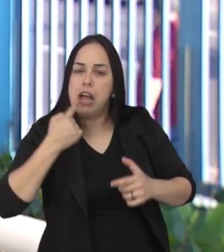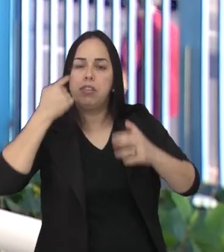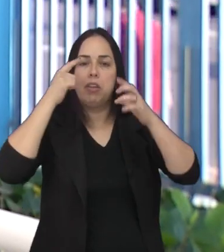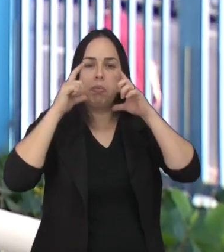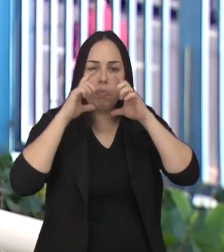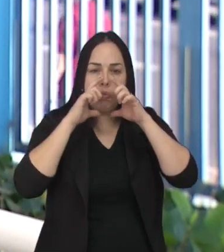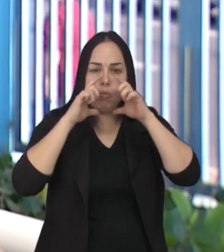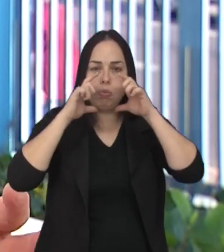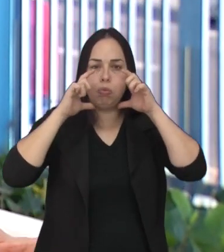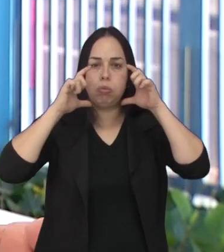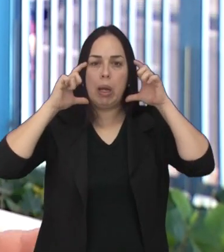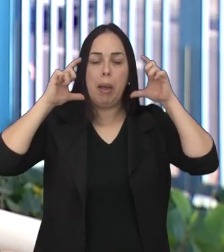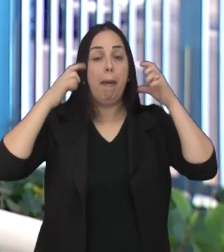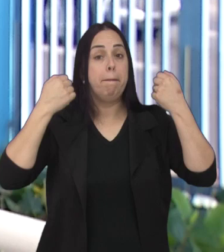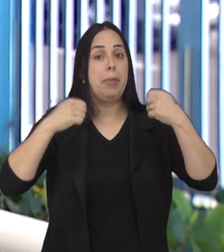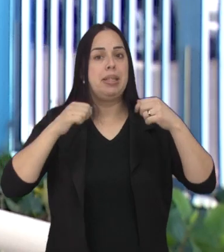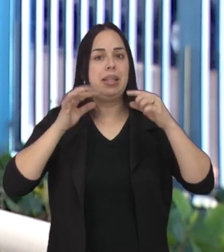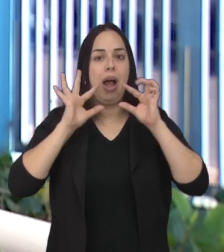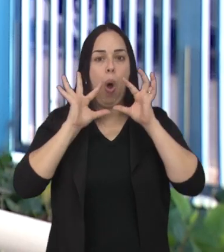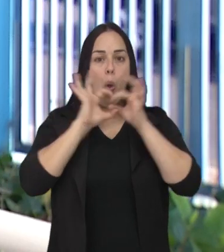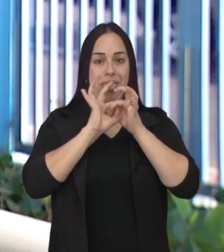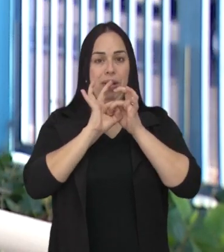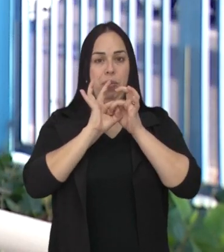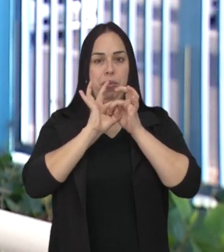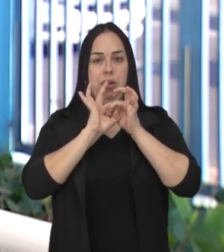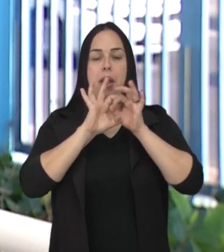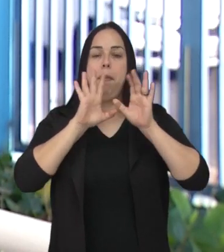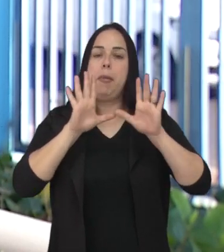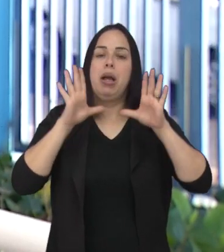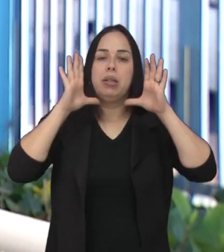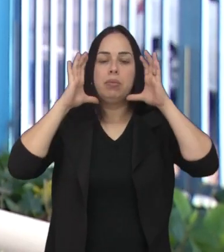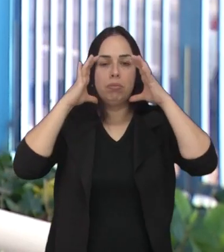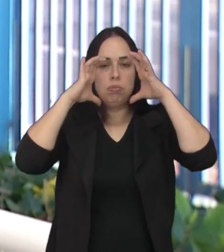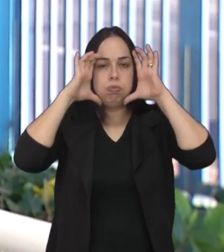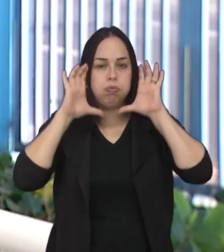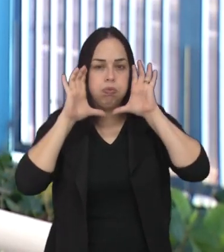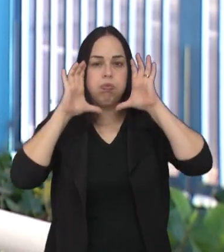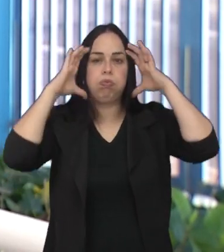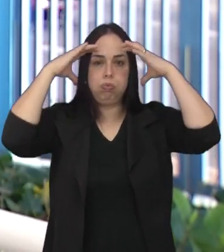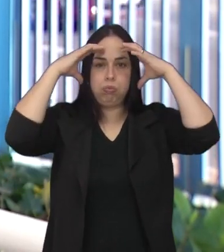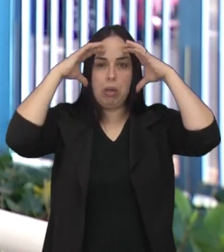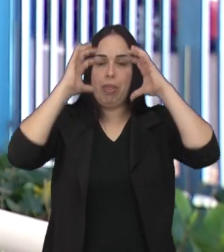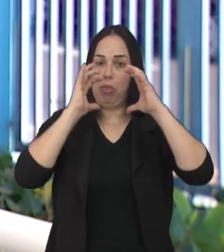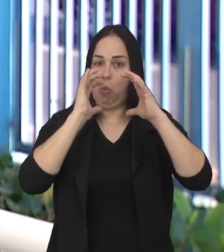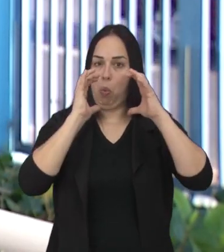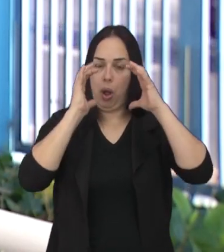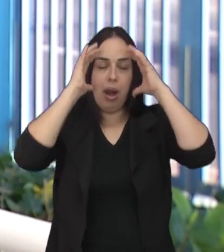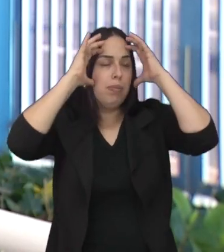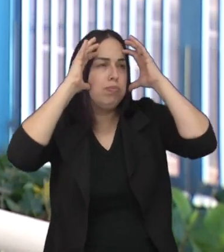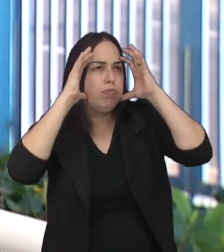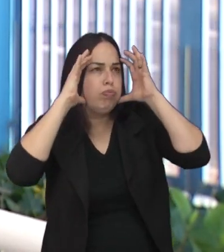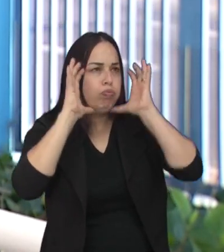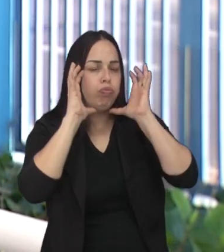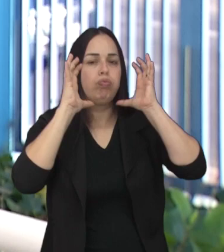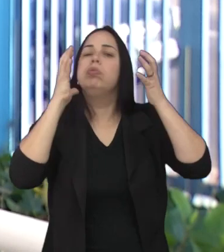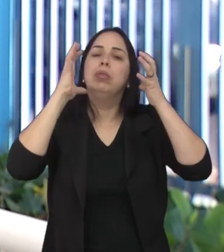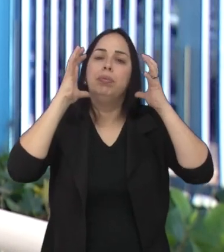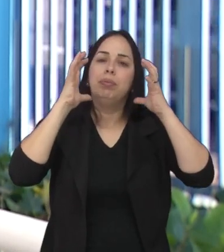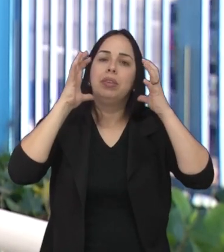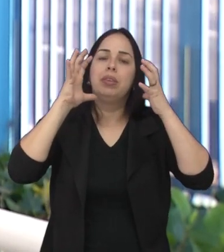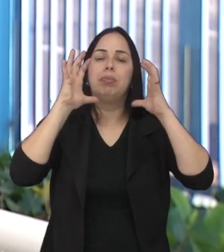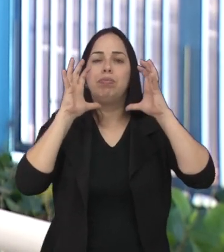ela tem dois lados e ela tem que se unir. Na união dos dois lados da calota craniana,